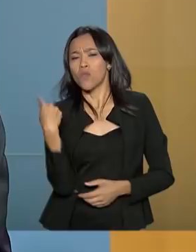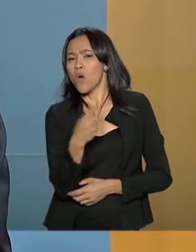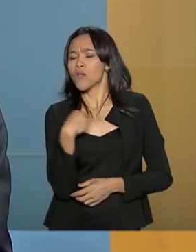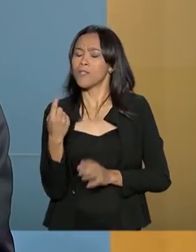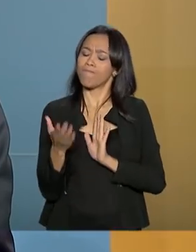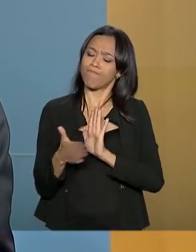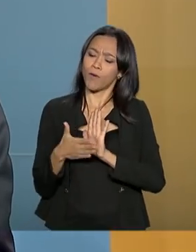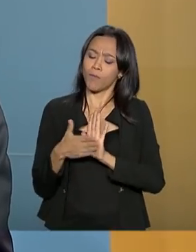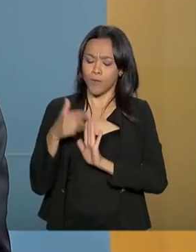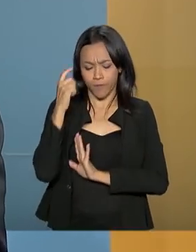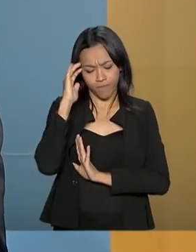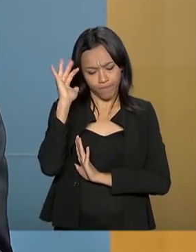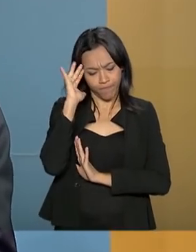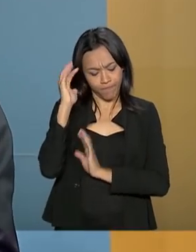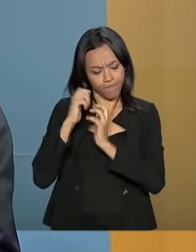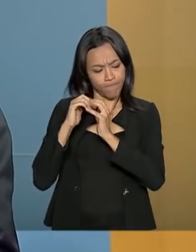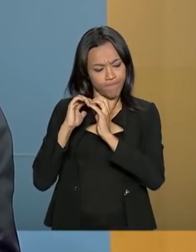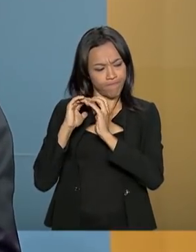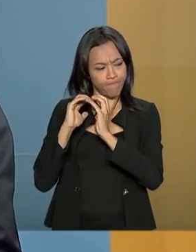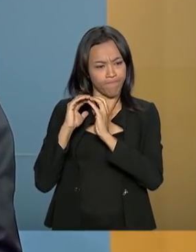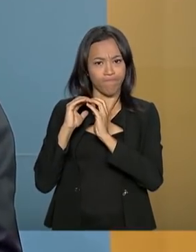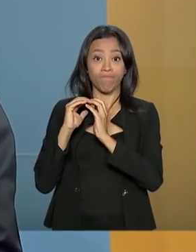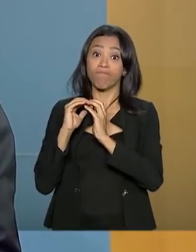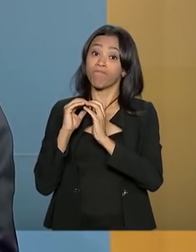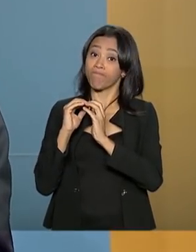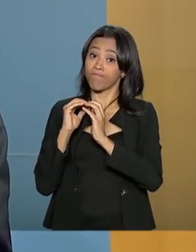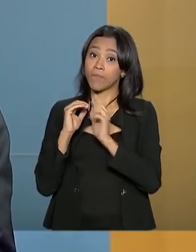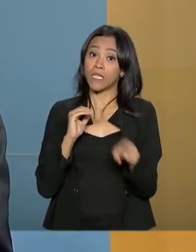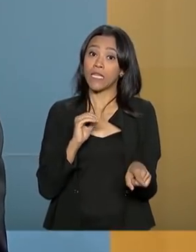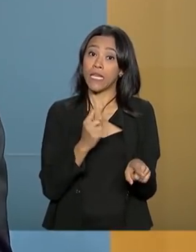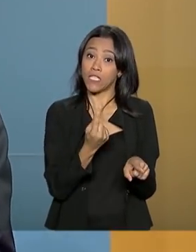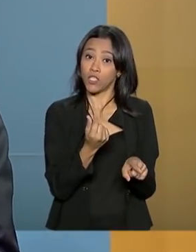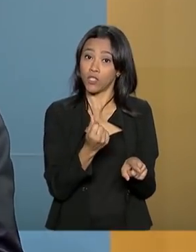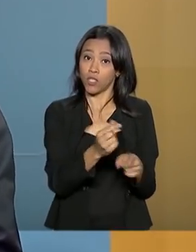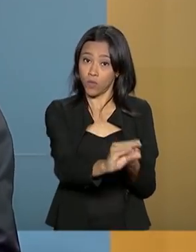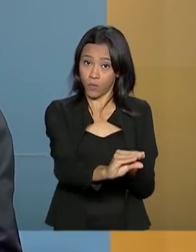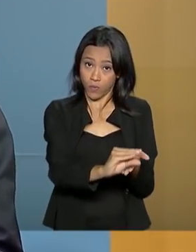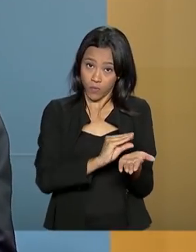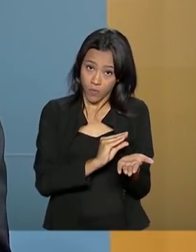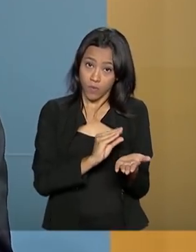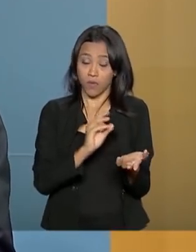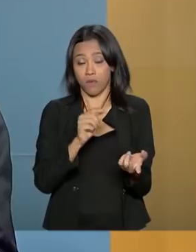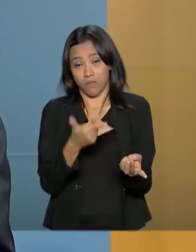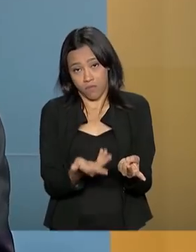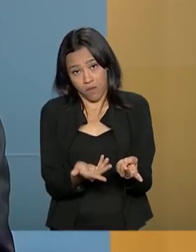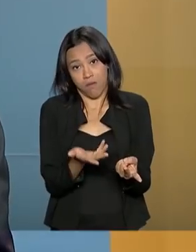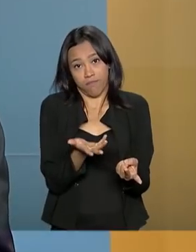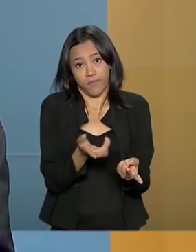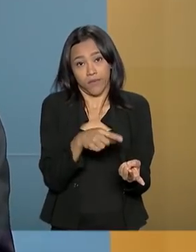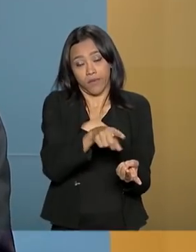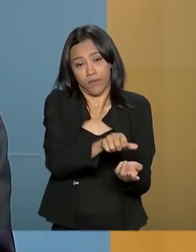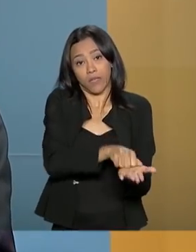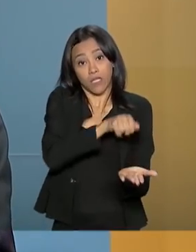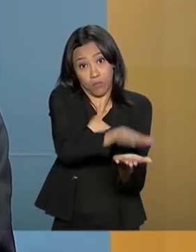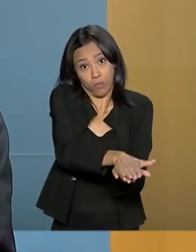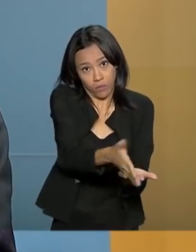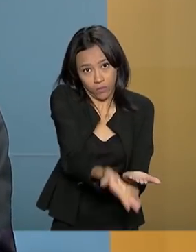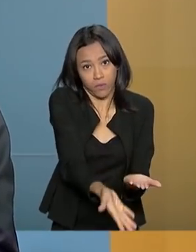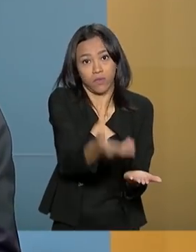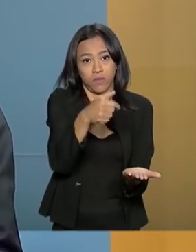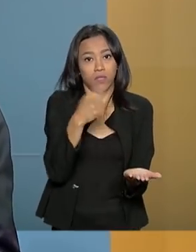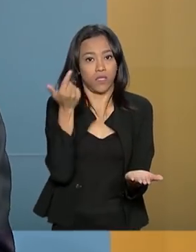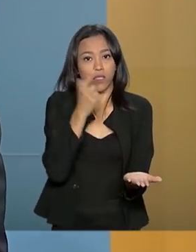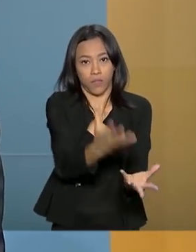propondo? Que esses valores, eventualmente recebidos, percebidos pelo Estado no que diz respeito ao pagamento das autos de